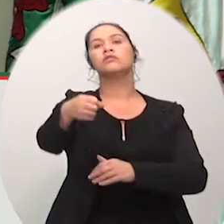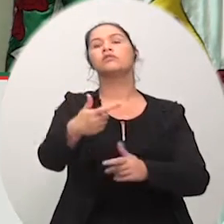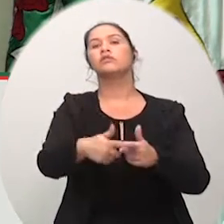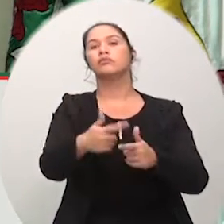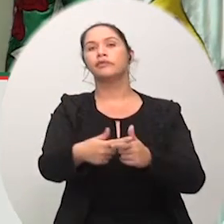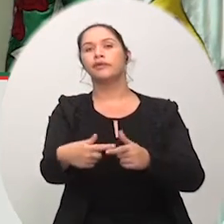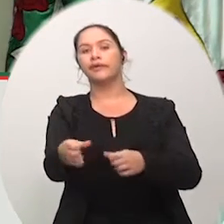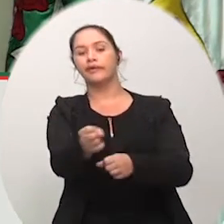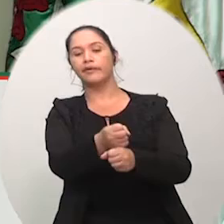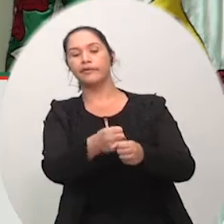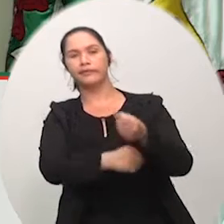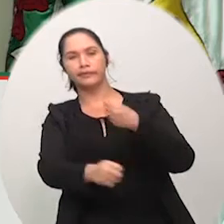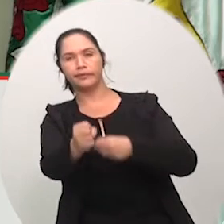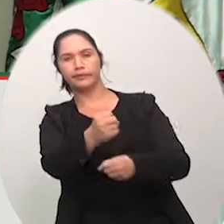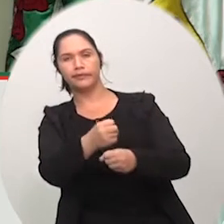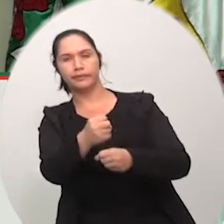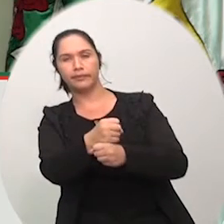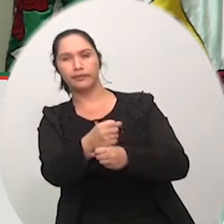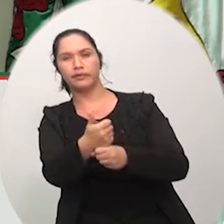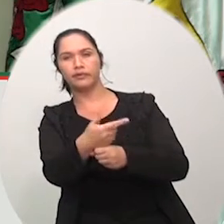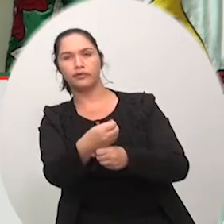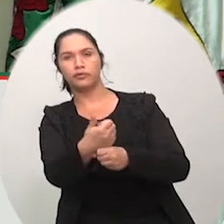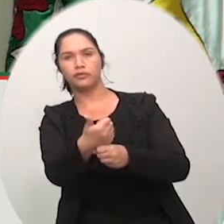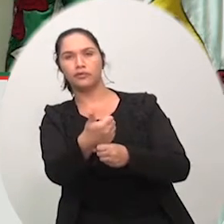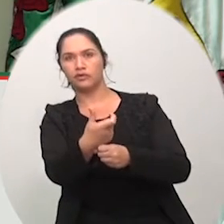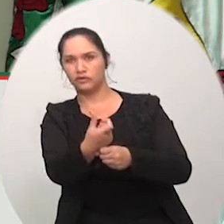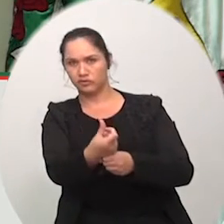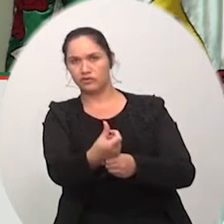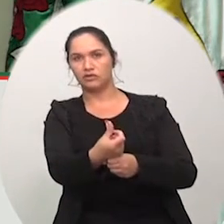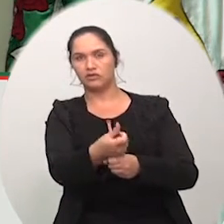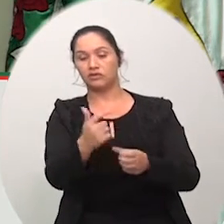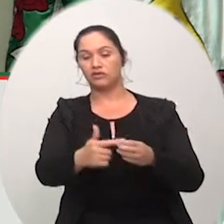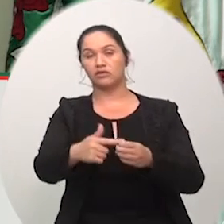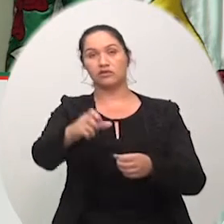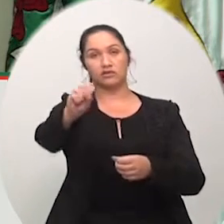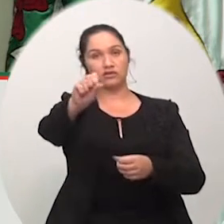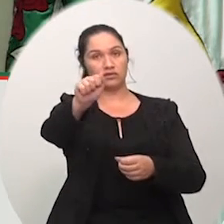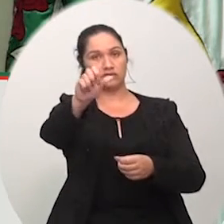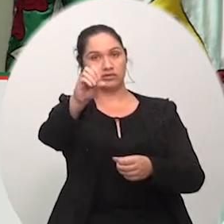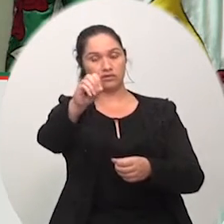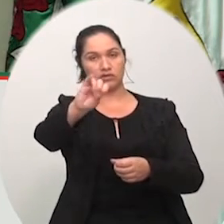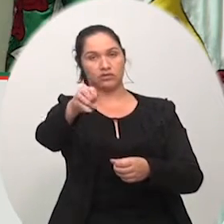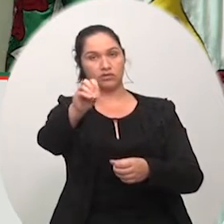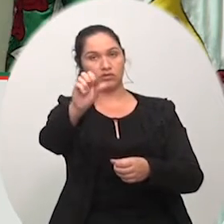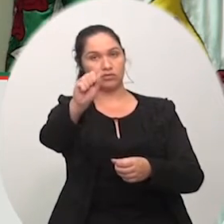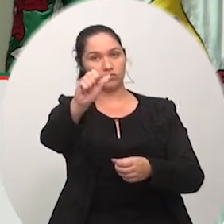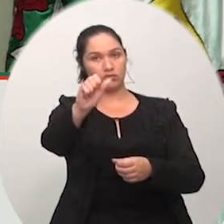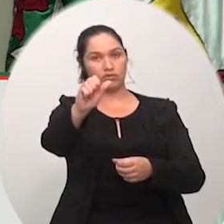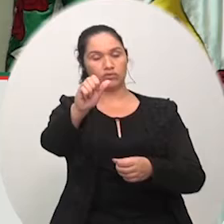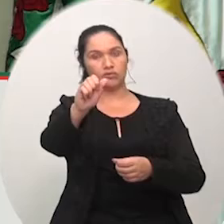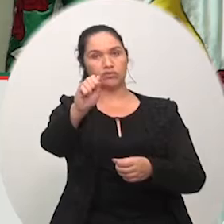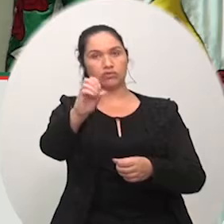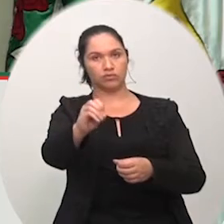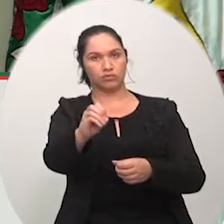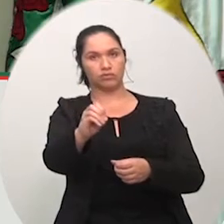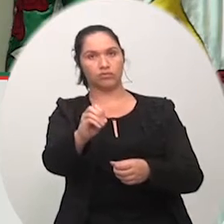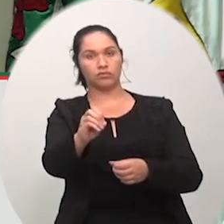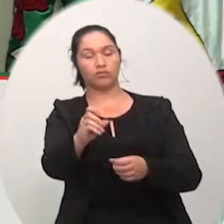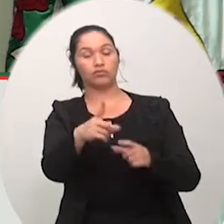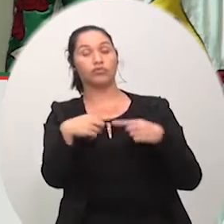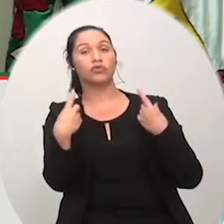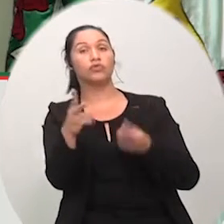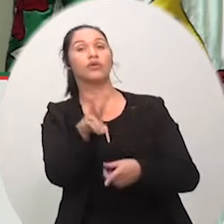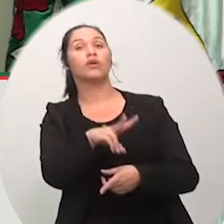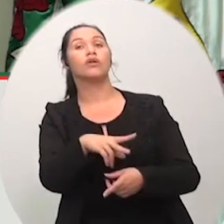2016 na cidade de São João do Sul o vereador Mili da Agostinho estava presente também nós fizemos uso da palavra